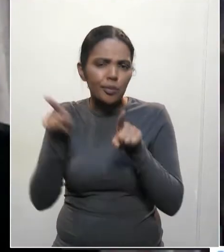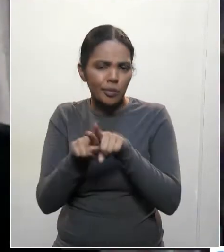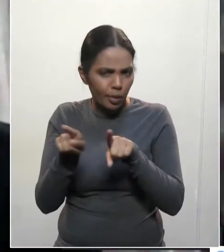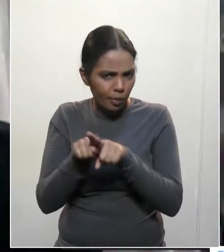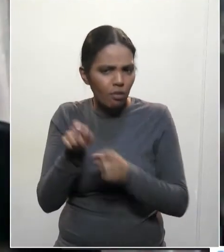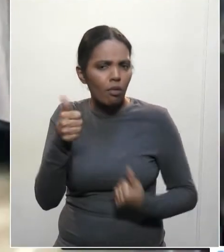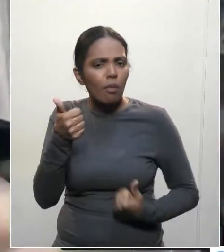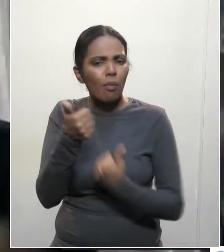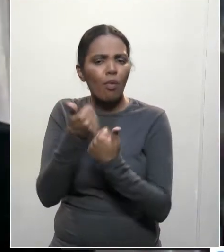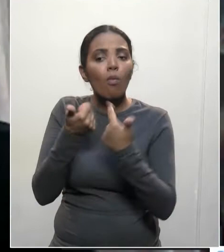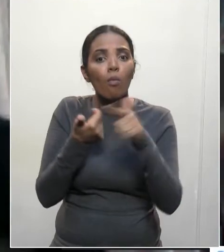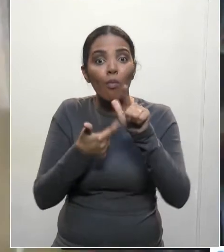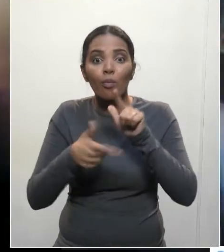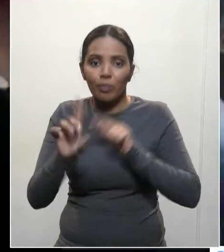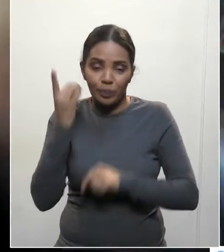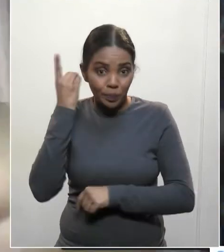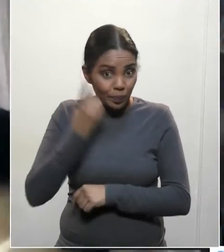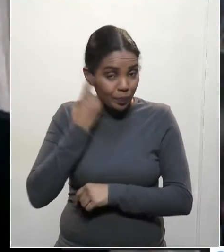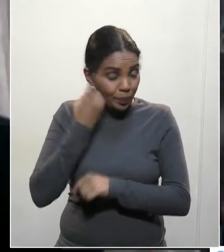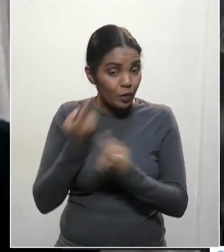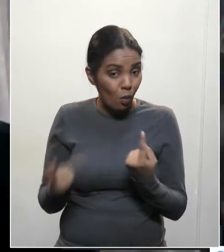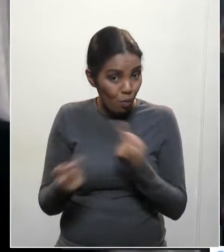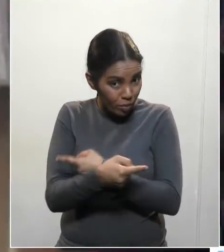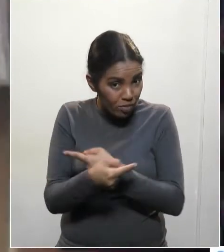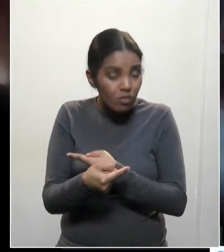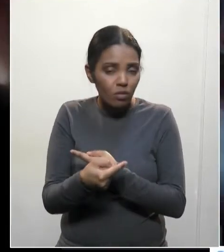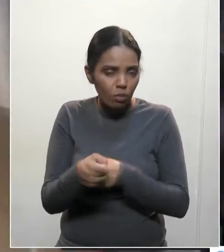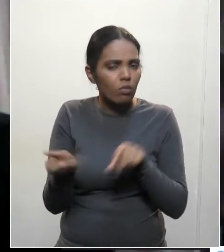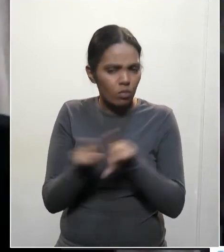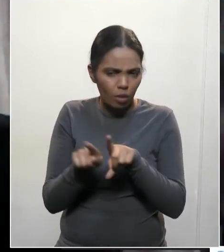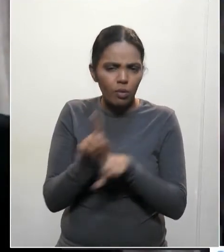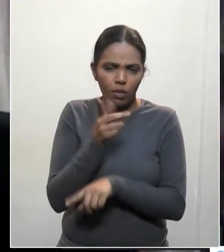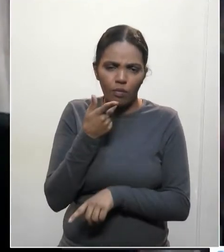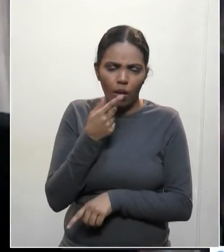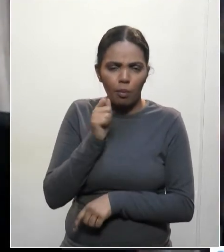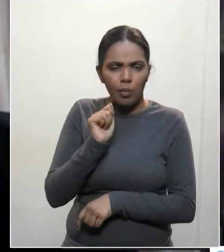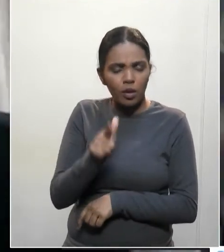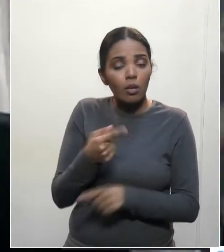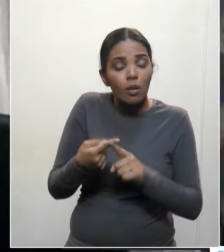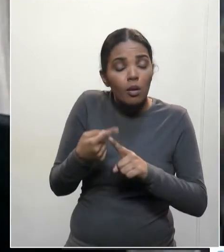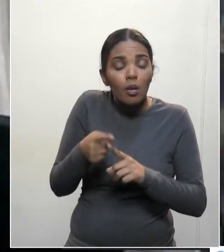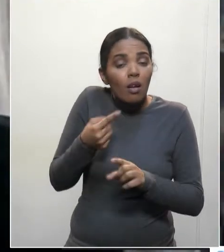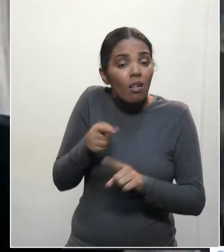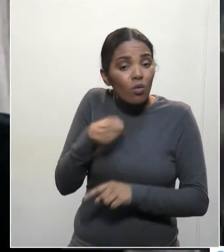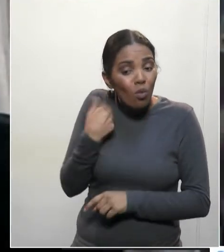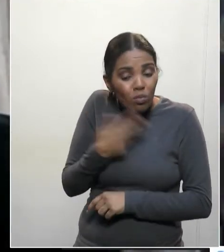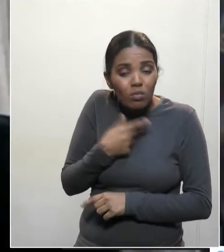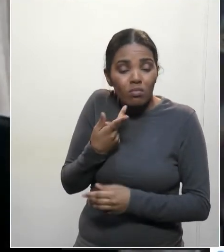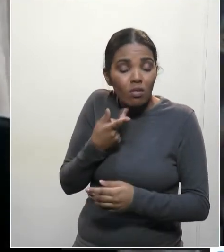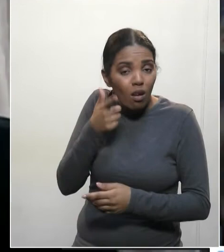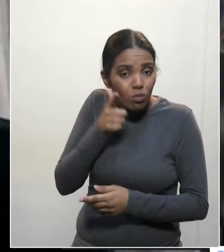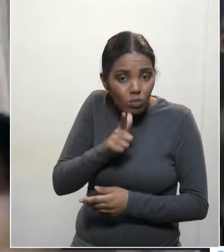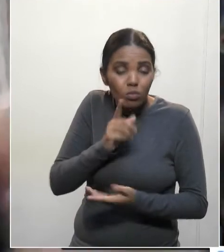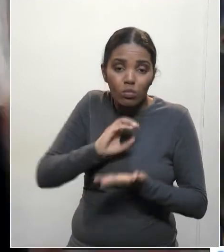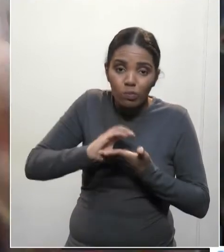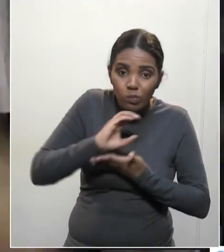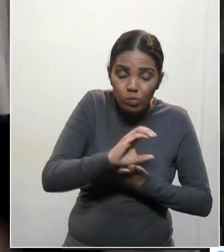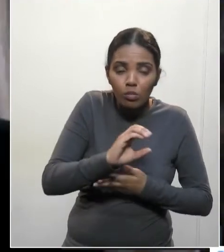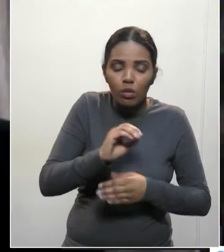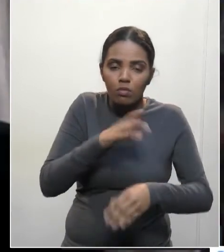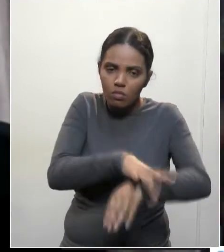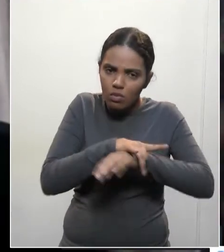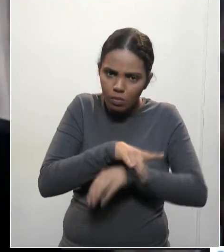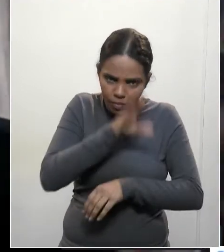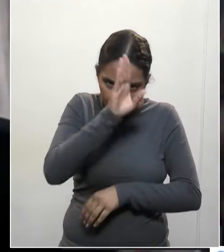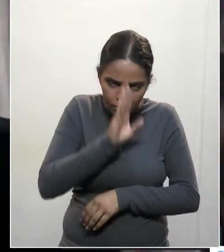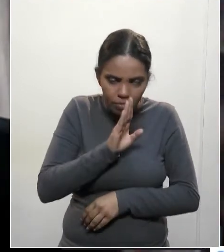deputados que é da oposição, mas está investindo na segurança pública e é assim que tem que ser feito mesmo. Tem todo o meu apoio e é isso aí, meu